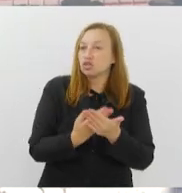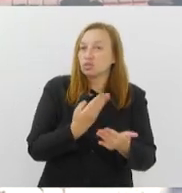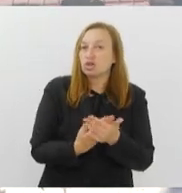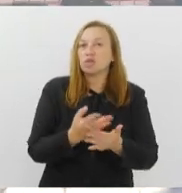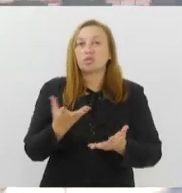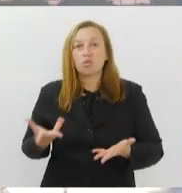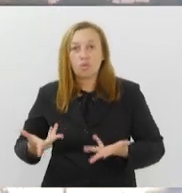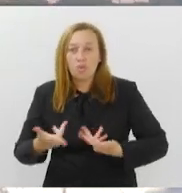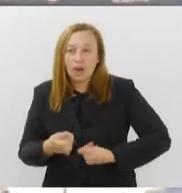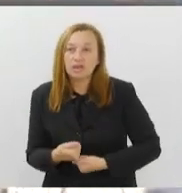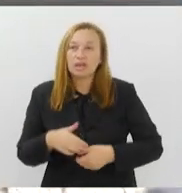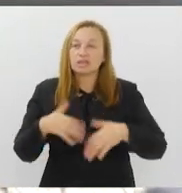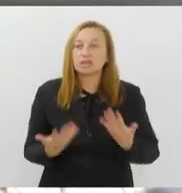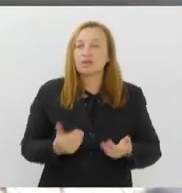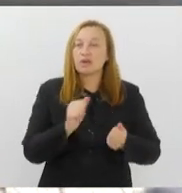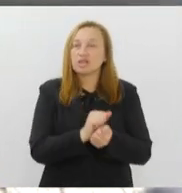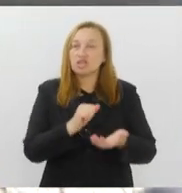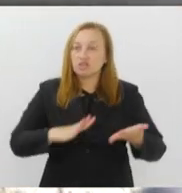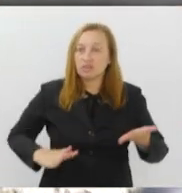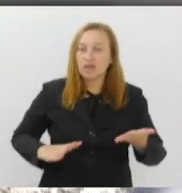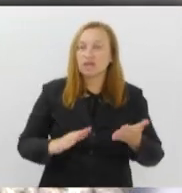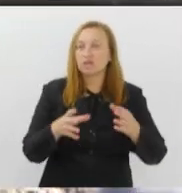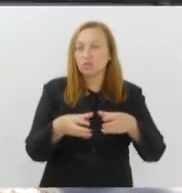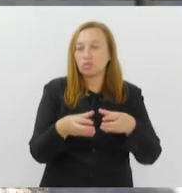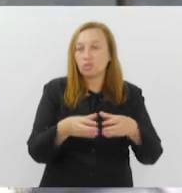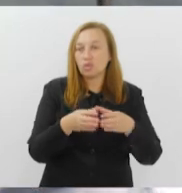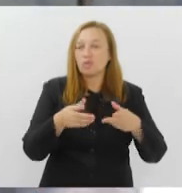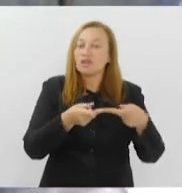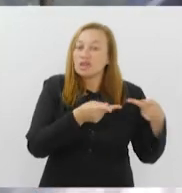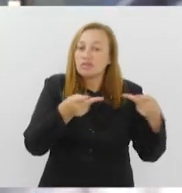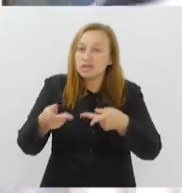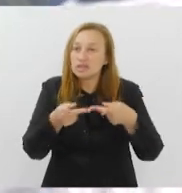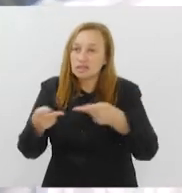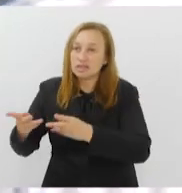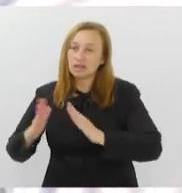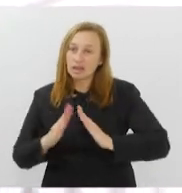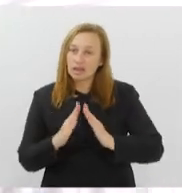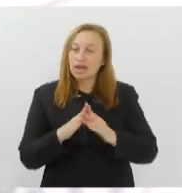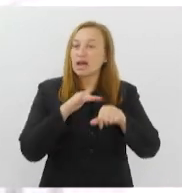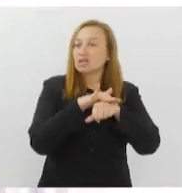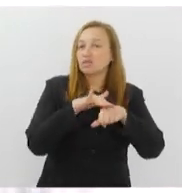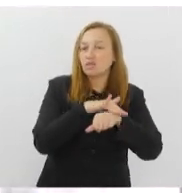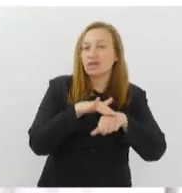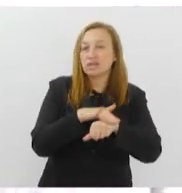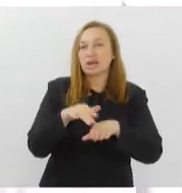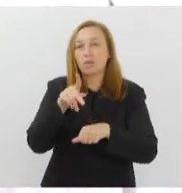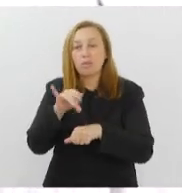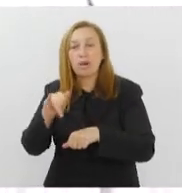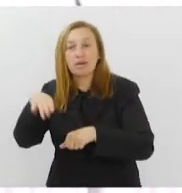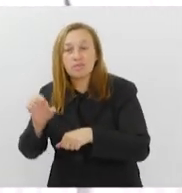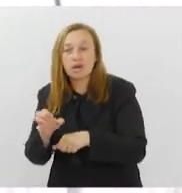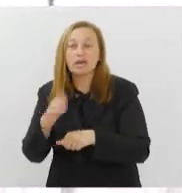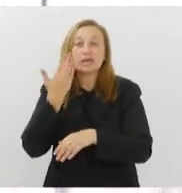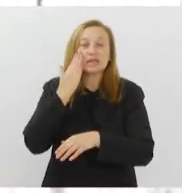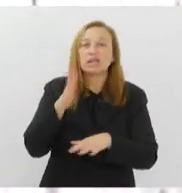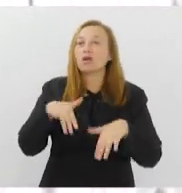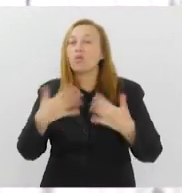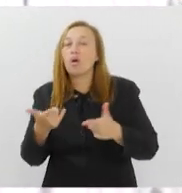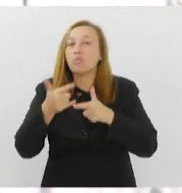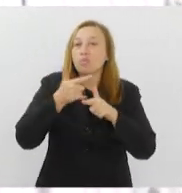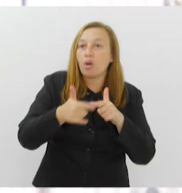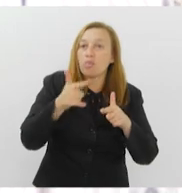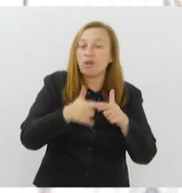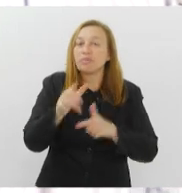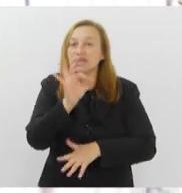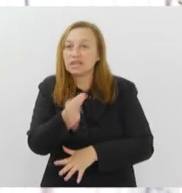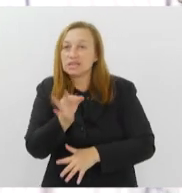Então, a atividade da equipe é fazer visitas domiciliares, conversar com os responsáveis, entender quais são os problemas que